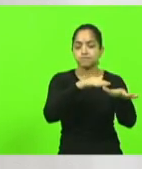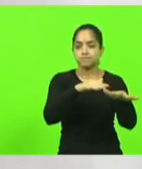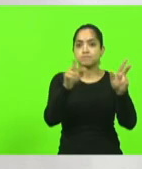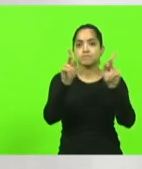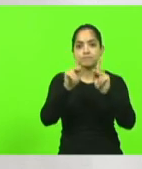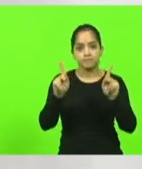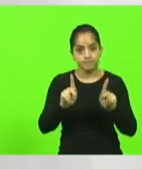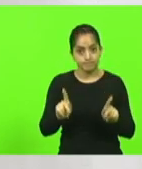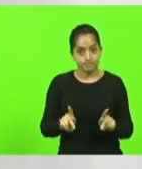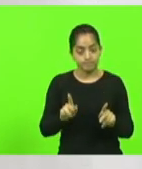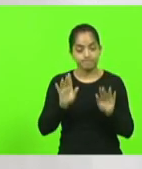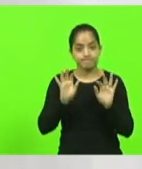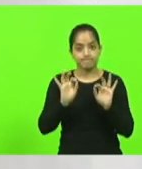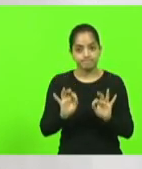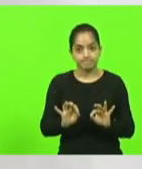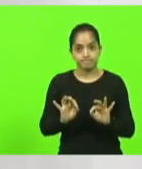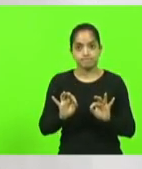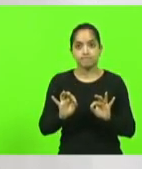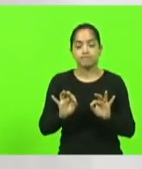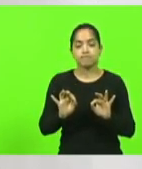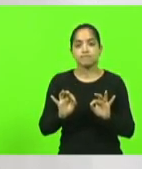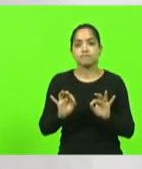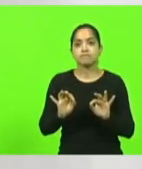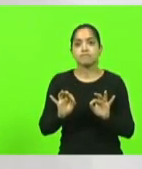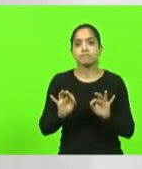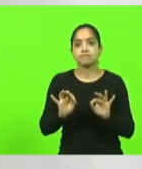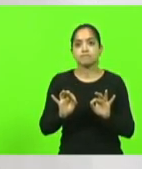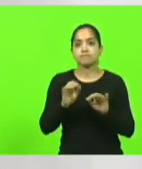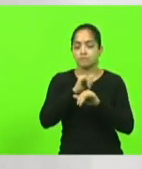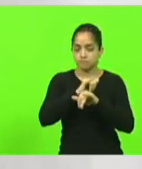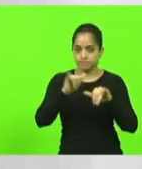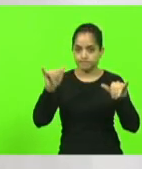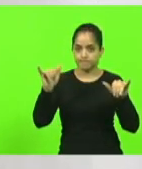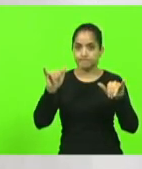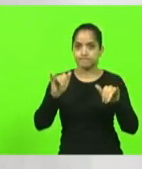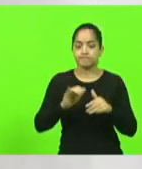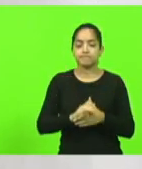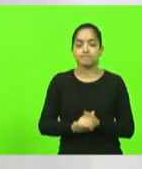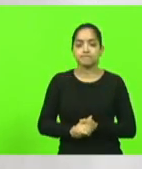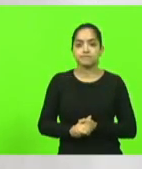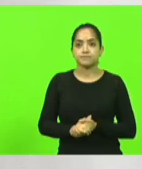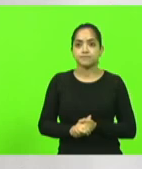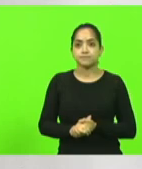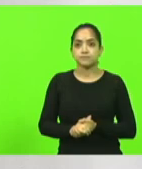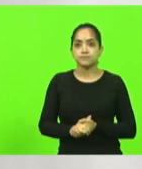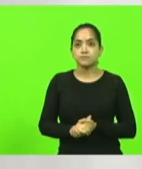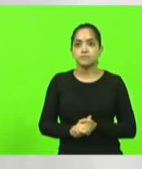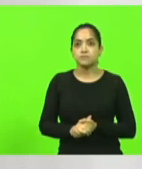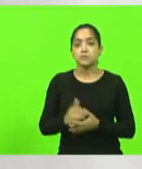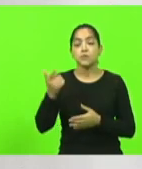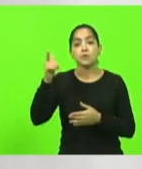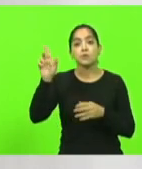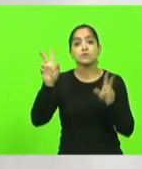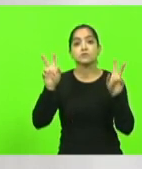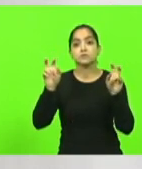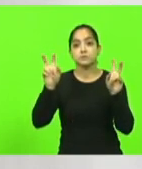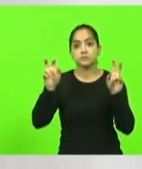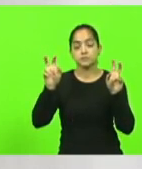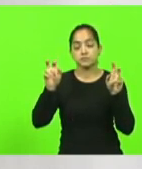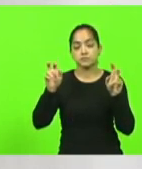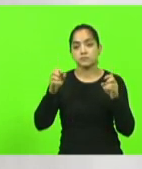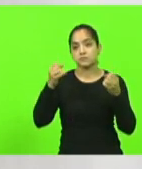com certeza, e o recado será dado. Um outro tema que eu queria tratar aqui